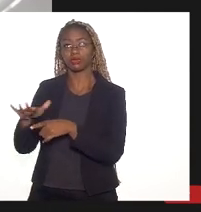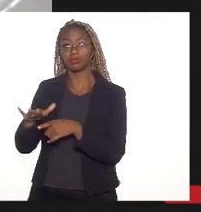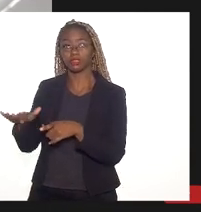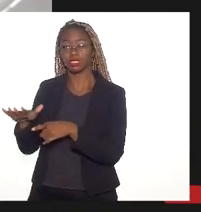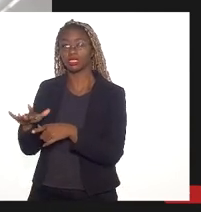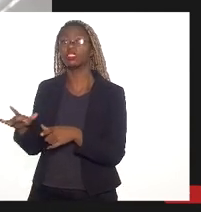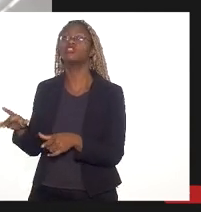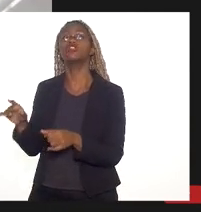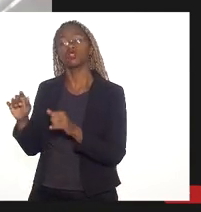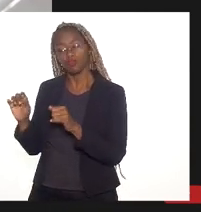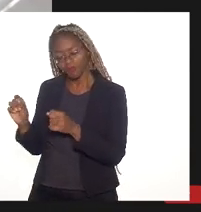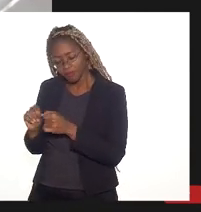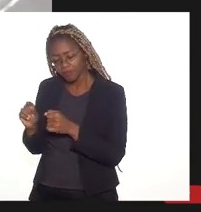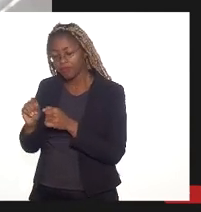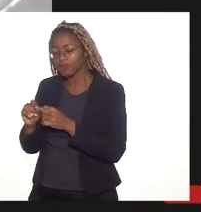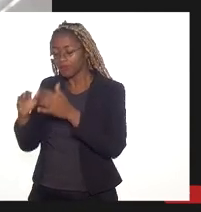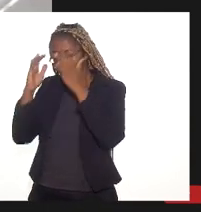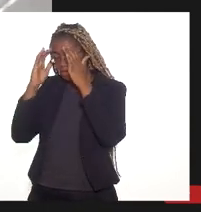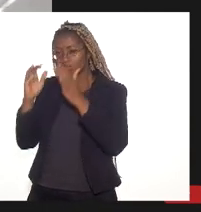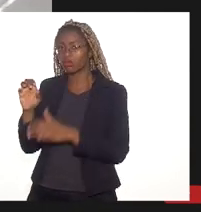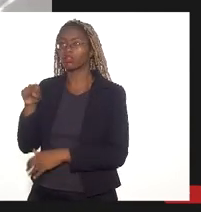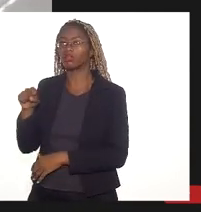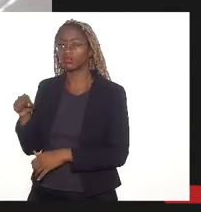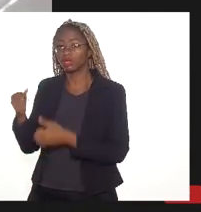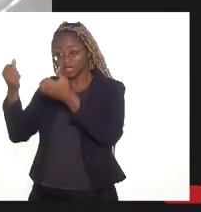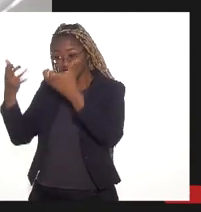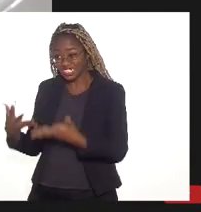ser feito e vai ser esclarecido nessa audiência pública.